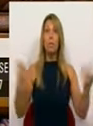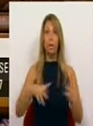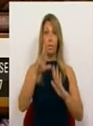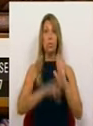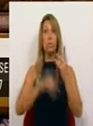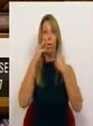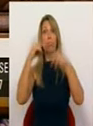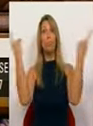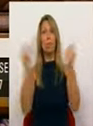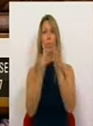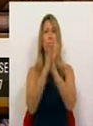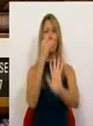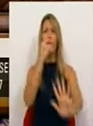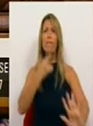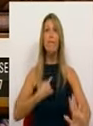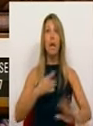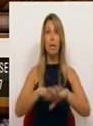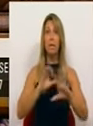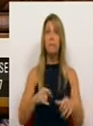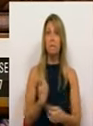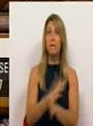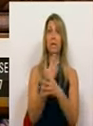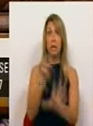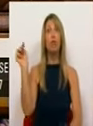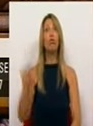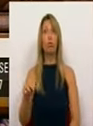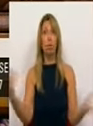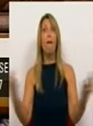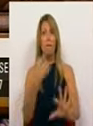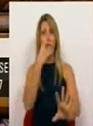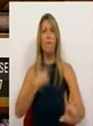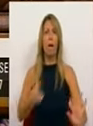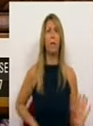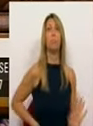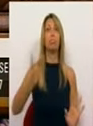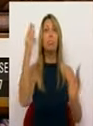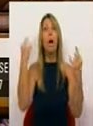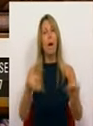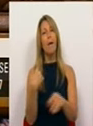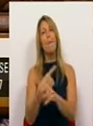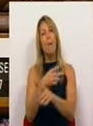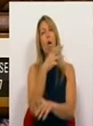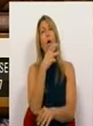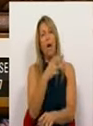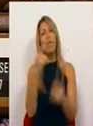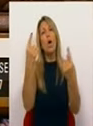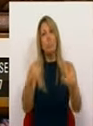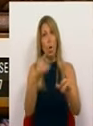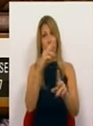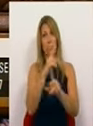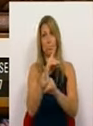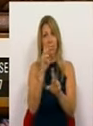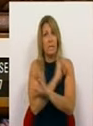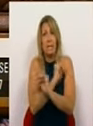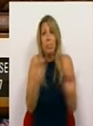que tudo falhou nos incêndios de junho. E como se tal tragédia não fosse por si só insuportável, falhou tudo